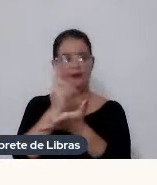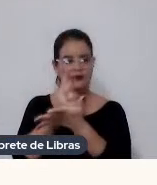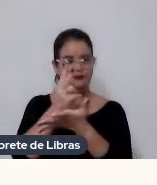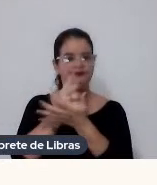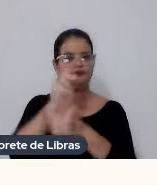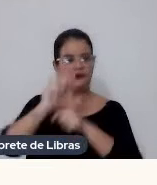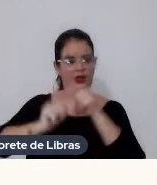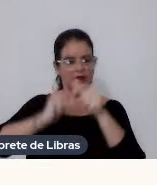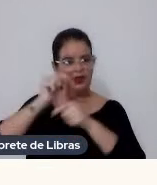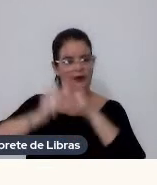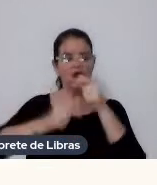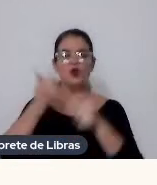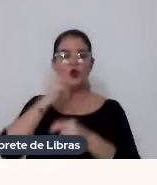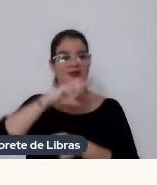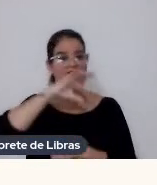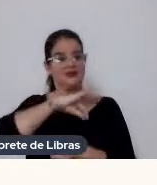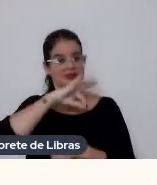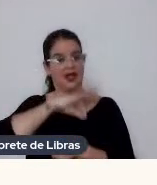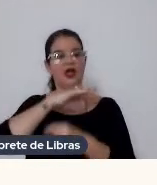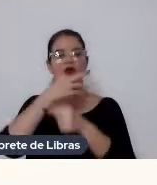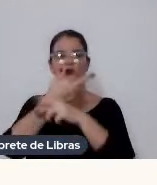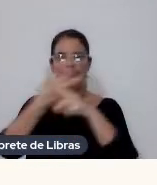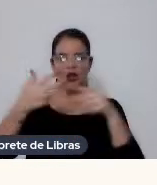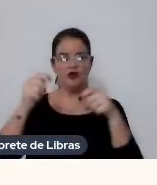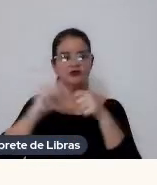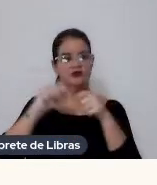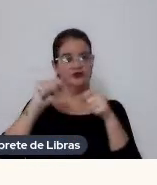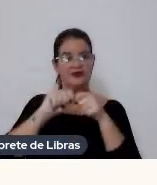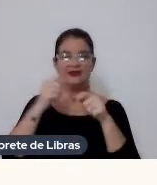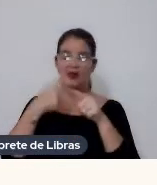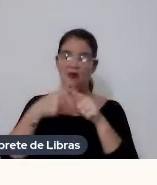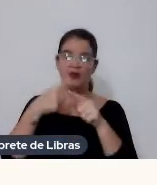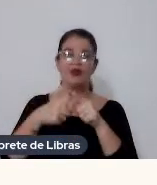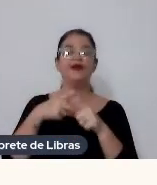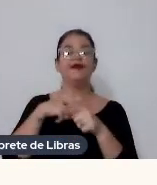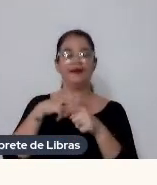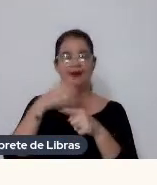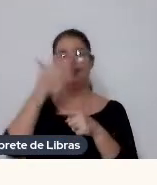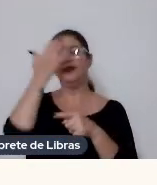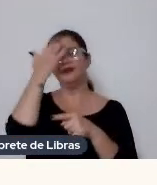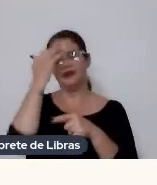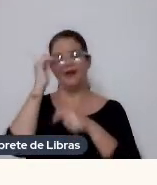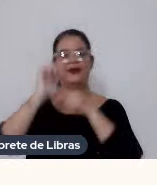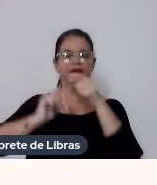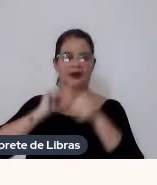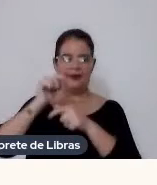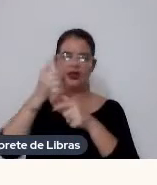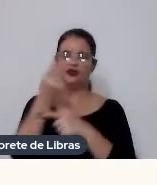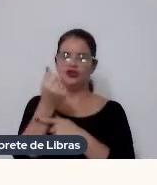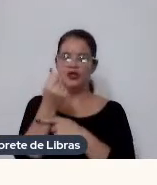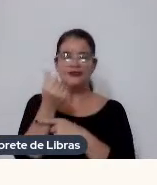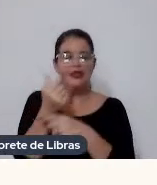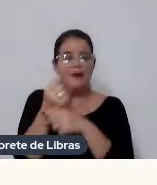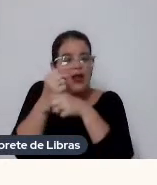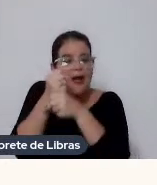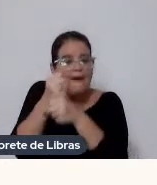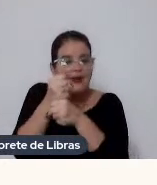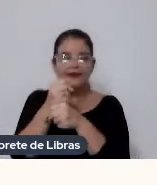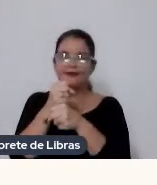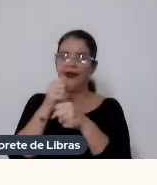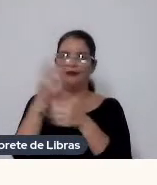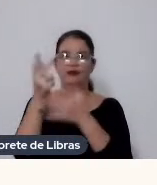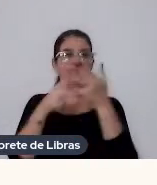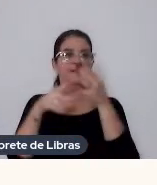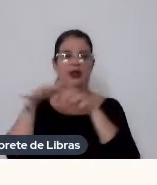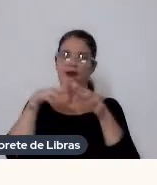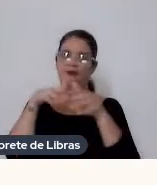Ter um salário Para fazer essas coisas, né Porque quem faz curta sabe, né O dinheiro é sempre muito apertado Para animação nem se fala